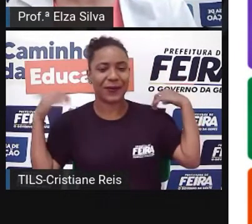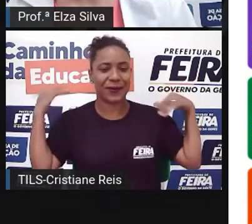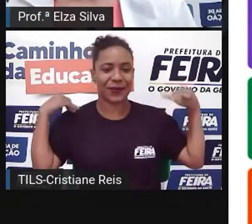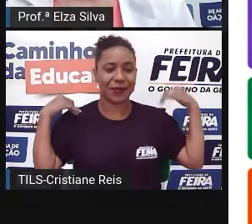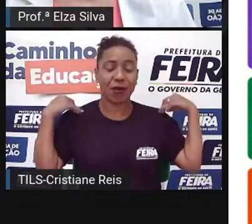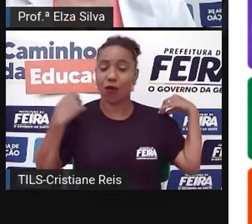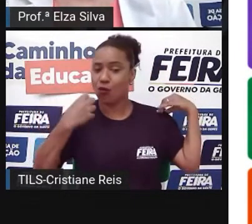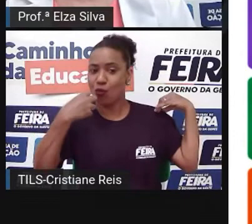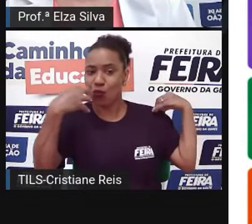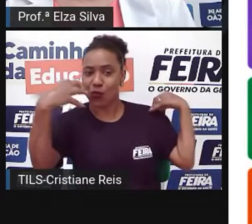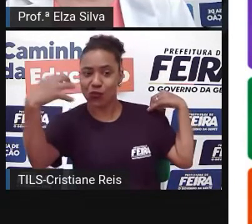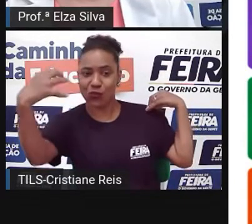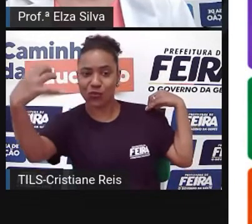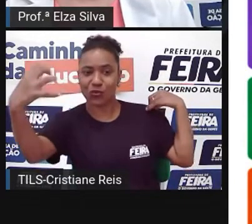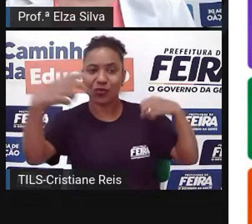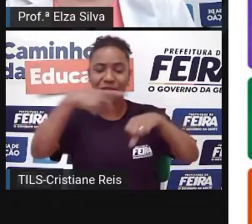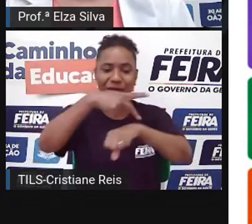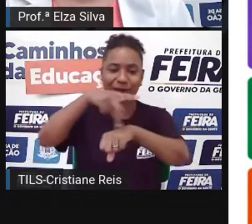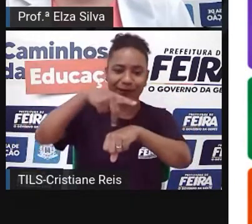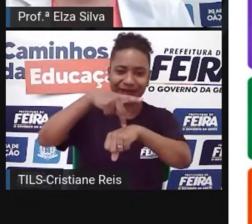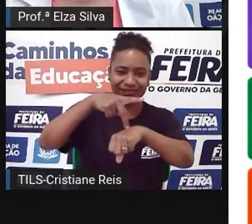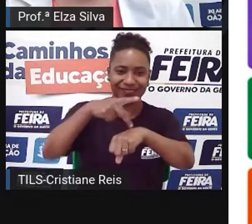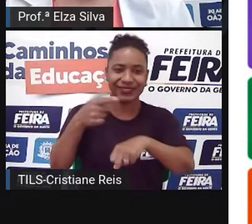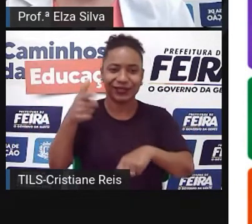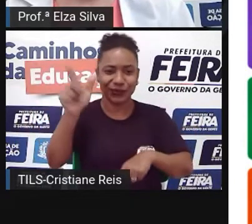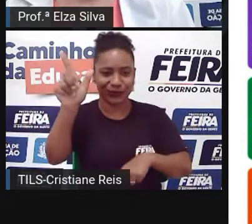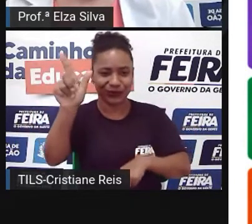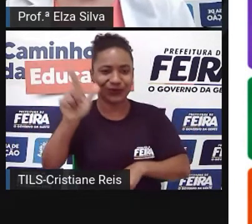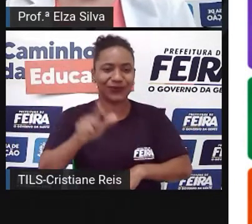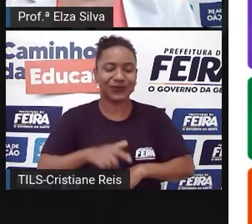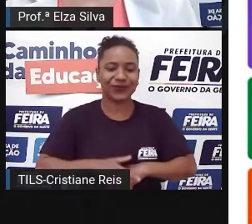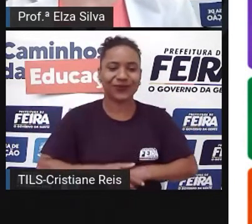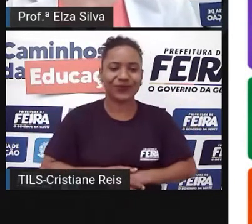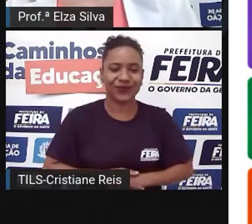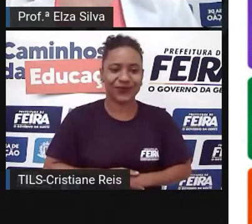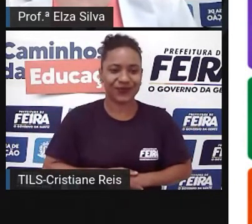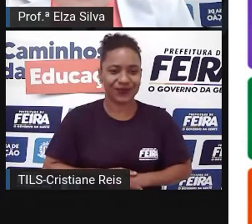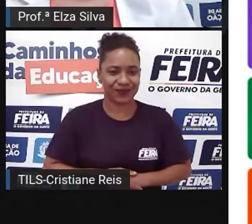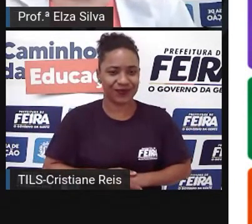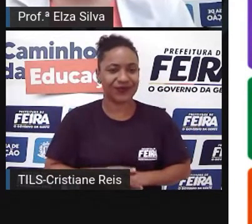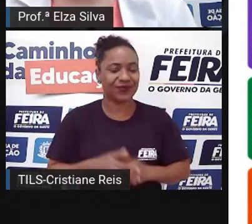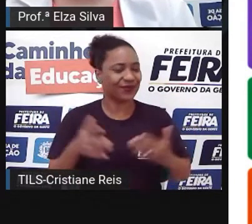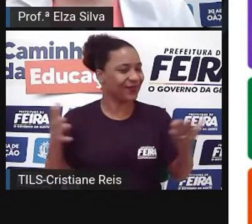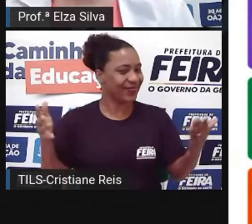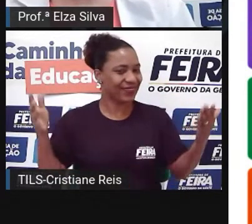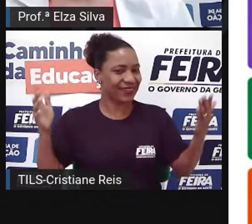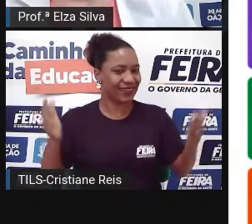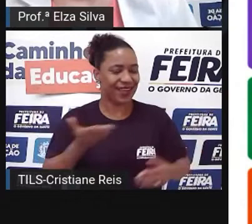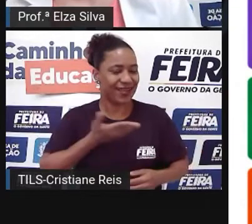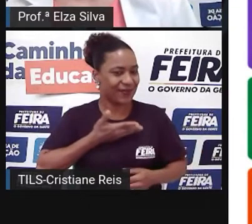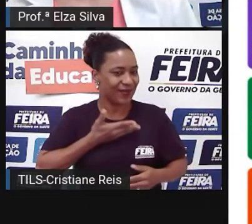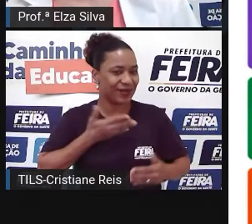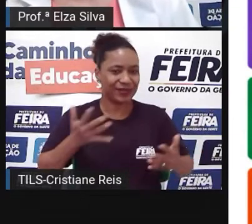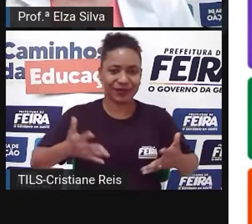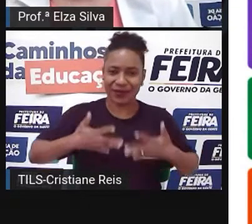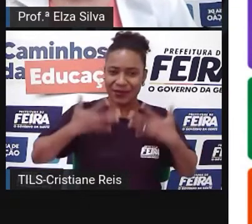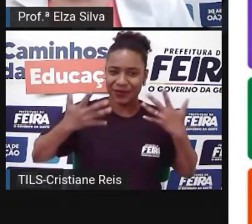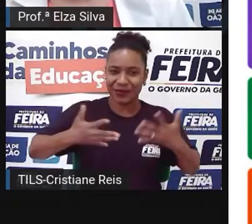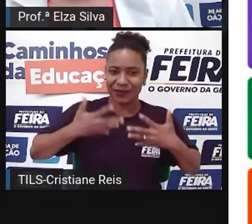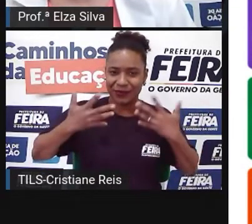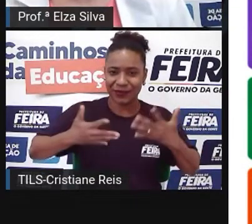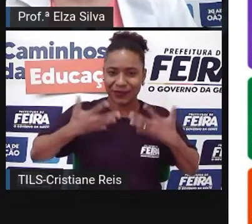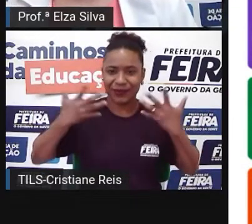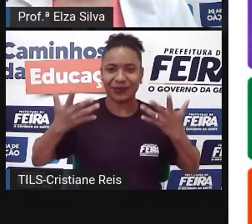exterior To have fun with friends Se divertir com os amigos To go to the